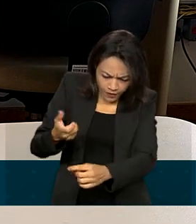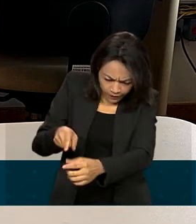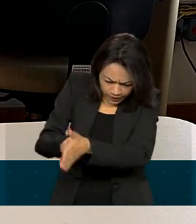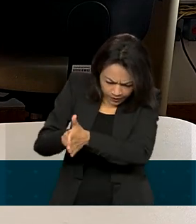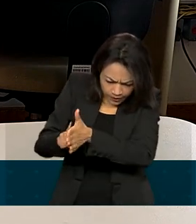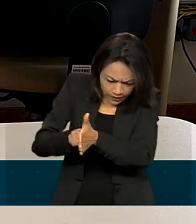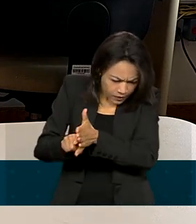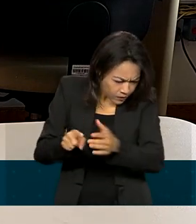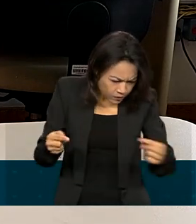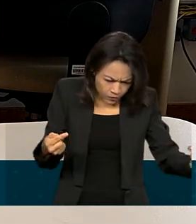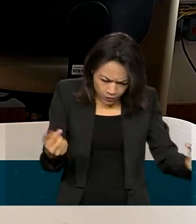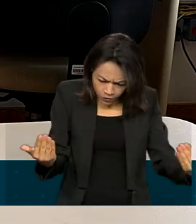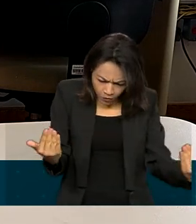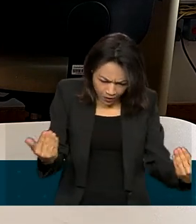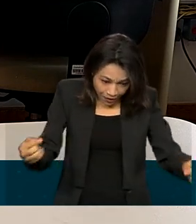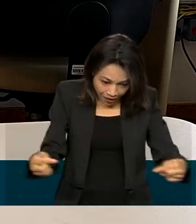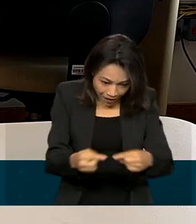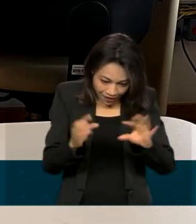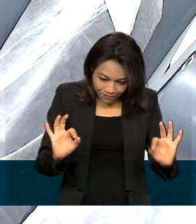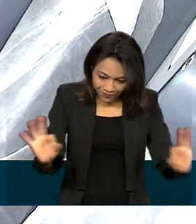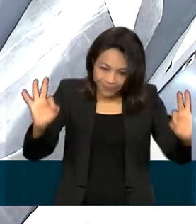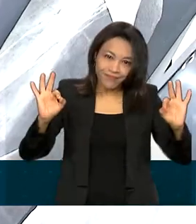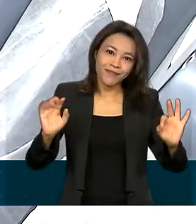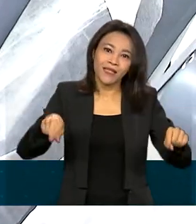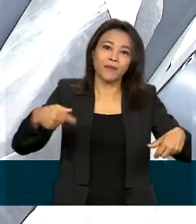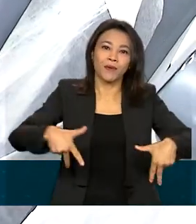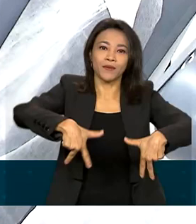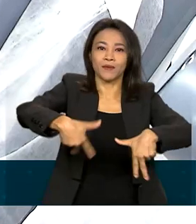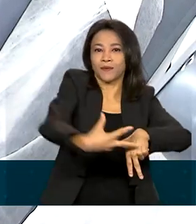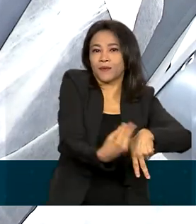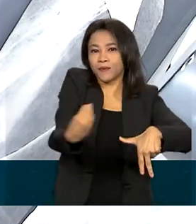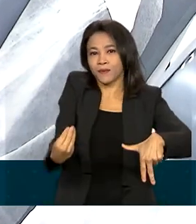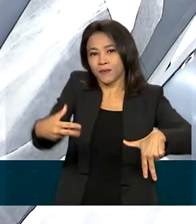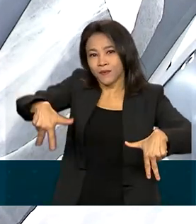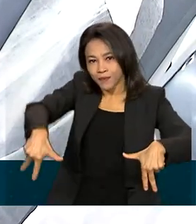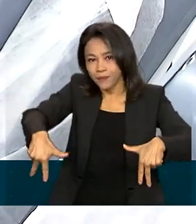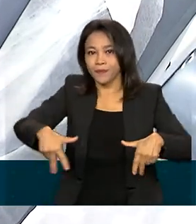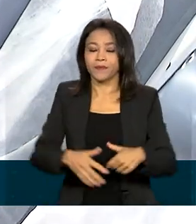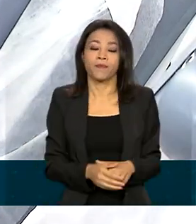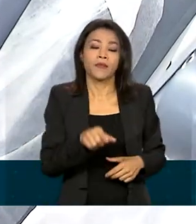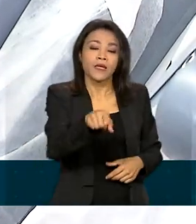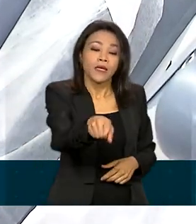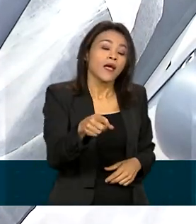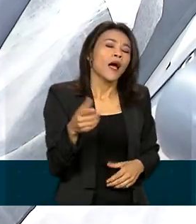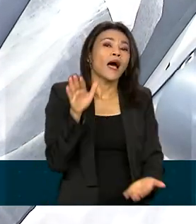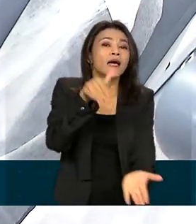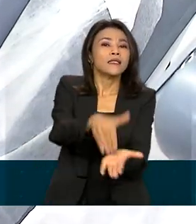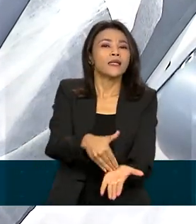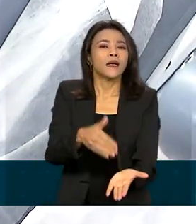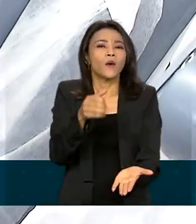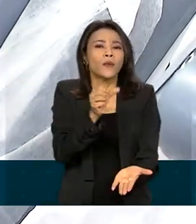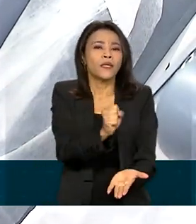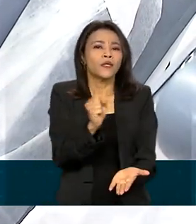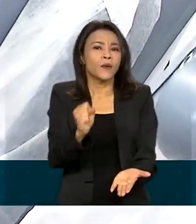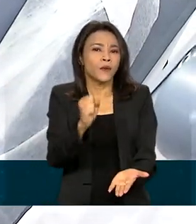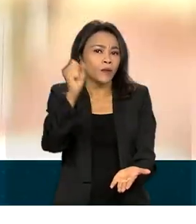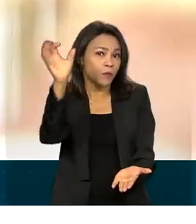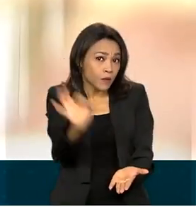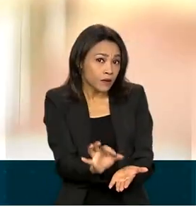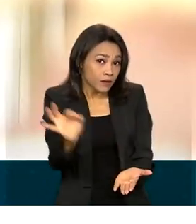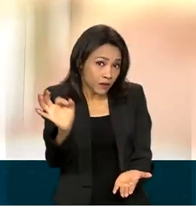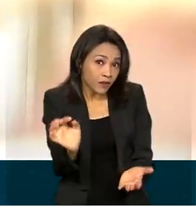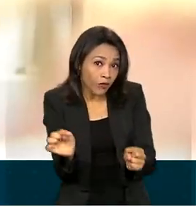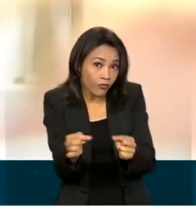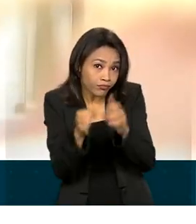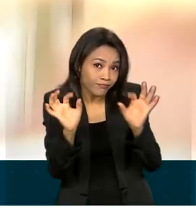e da rapidez de realizar esse transplante. O cadastro permite identificar doadores até 88% compatíveis,